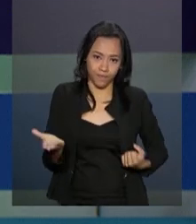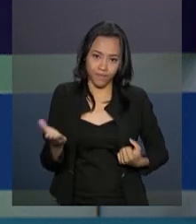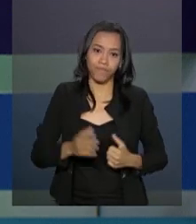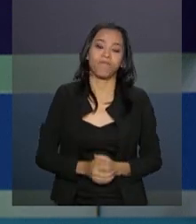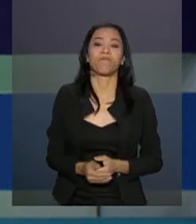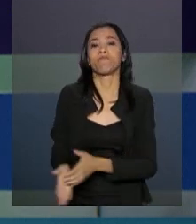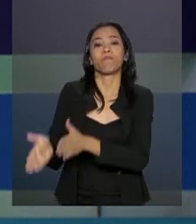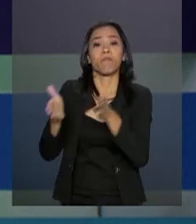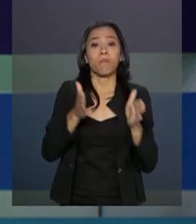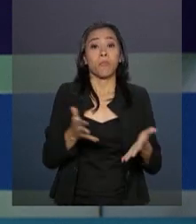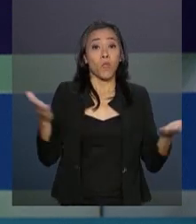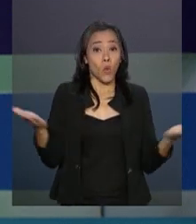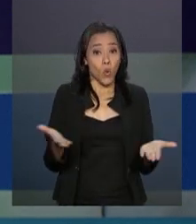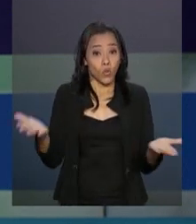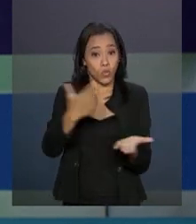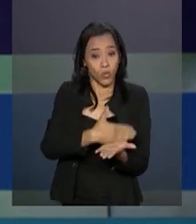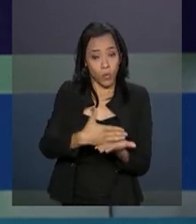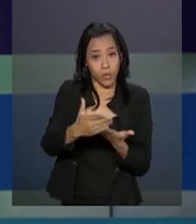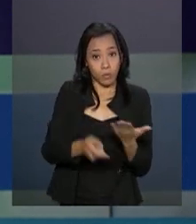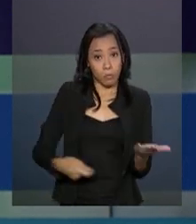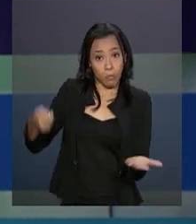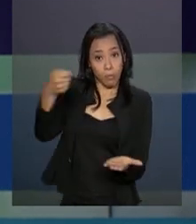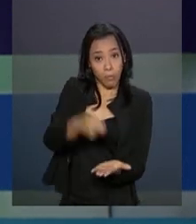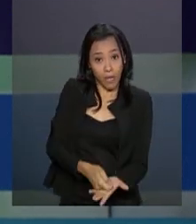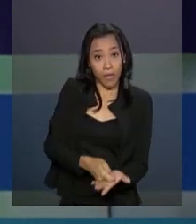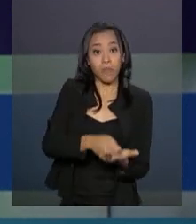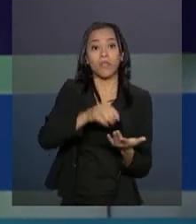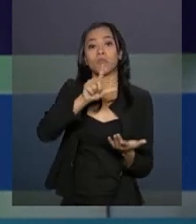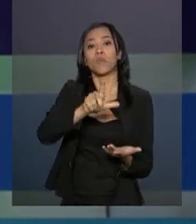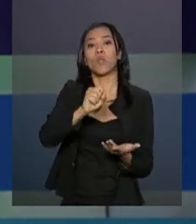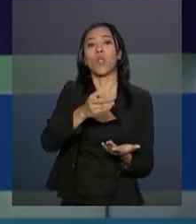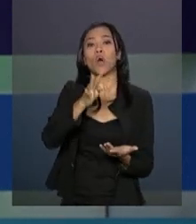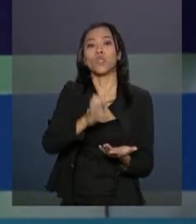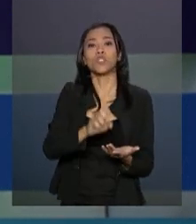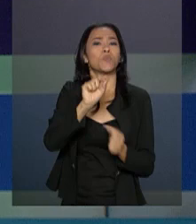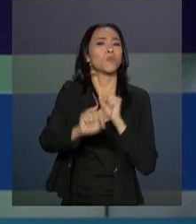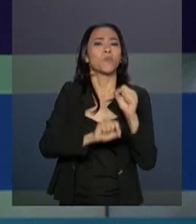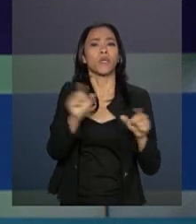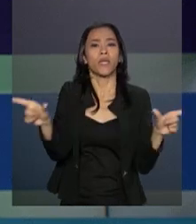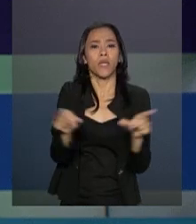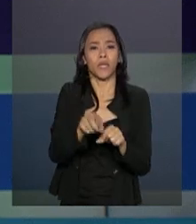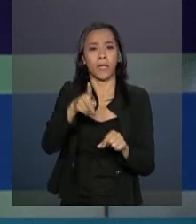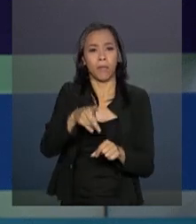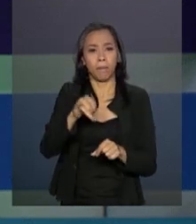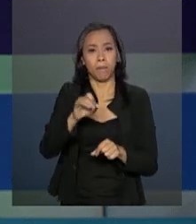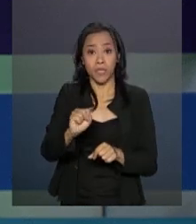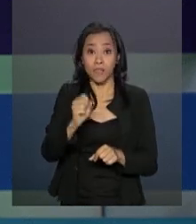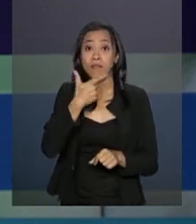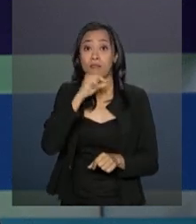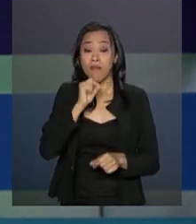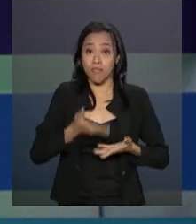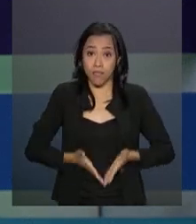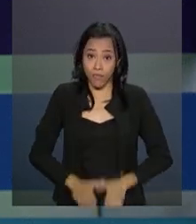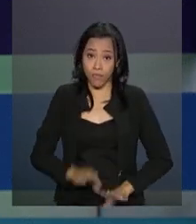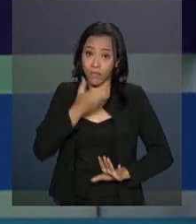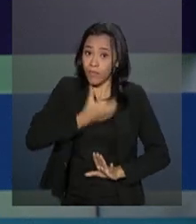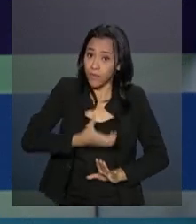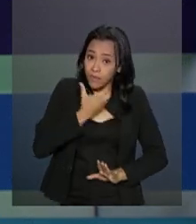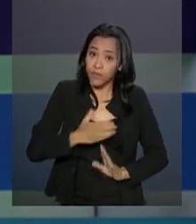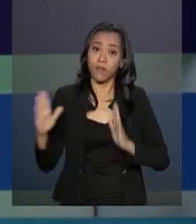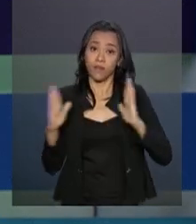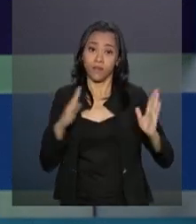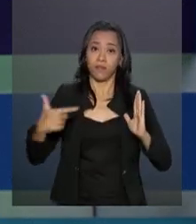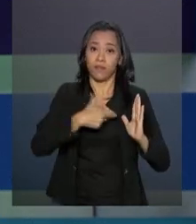Começa hoje o pagamento do sexto lote do abono salarial PIS aos trabalhadores nascidos em dezembro, referente ao exercício de